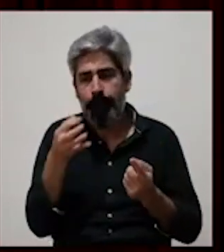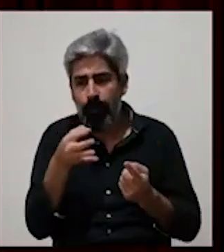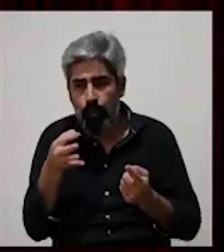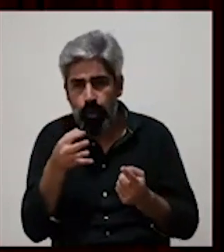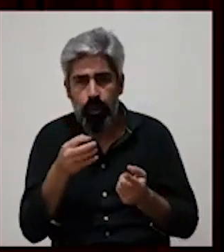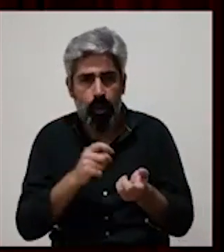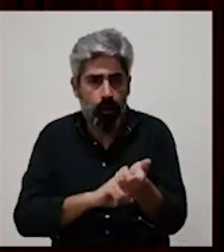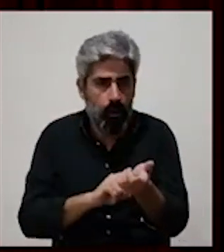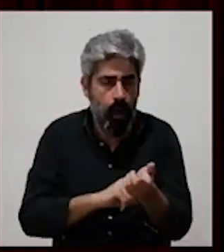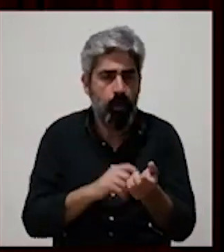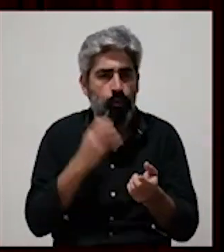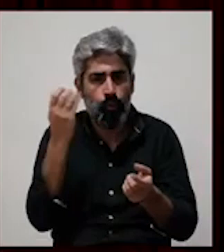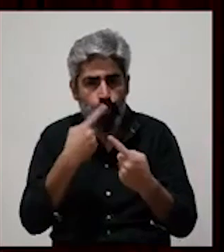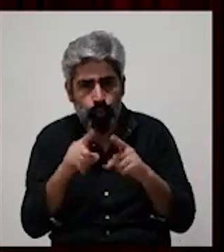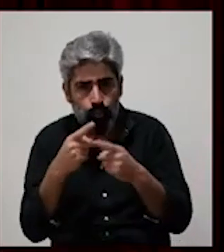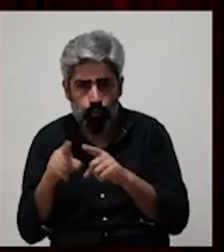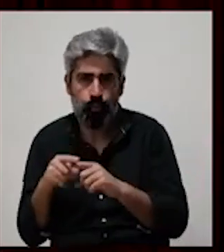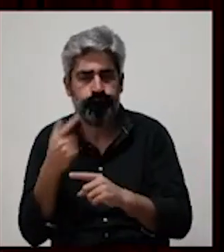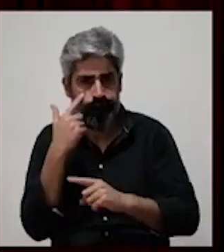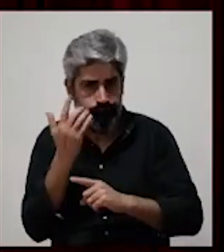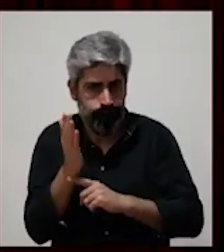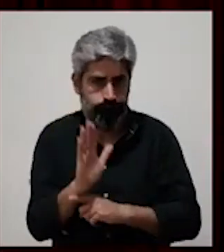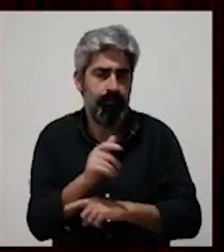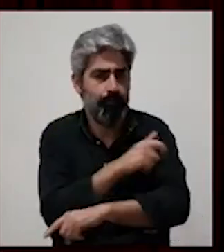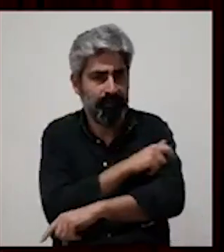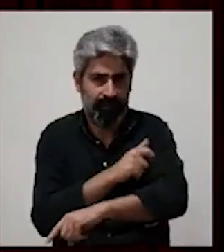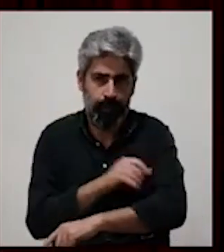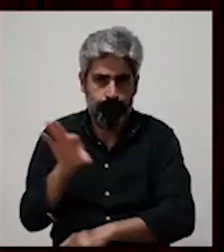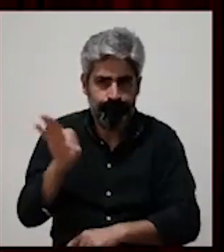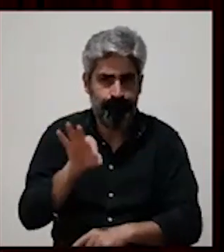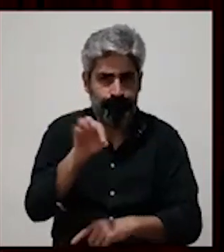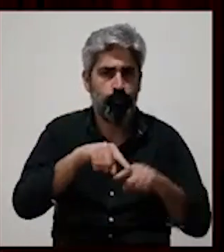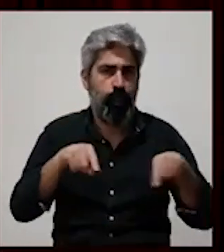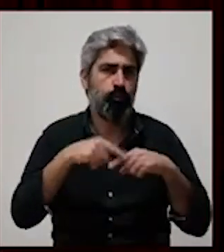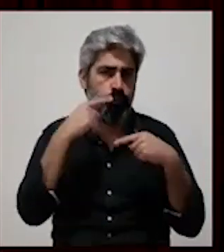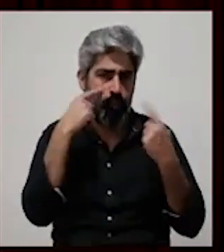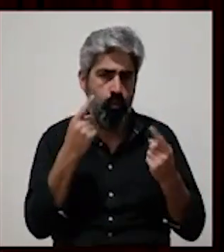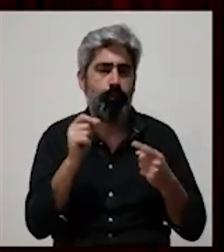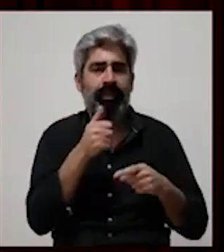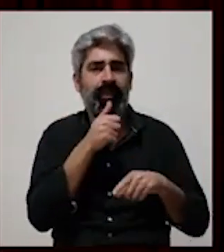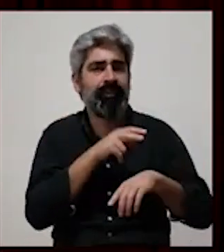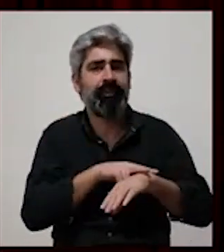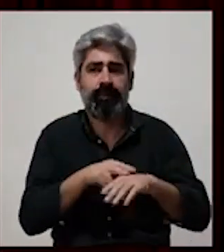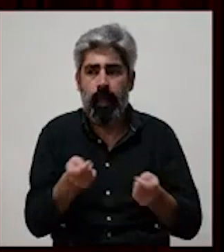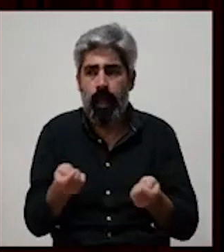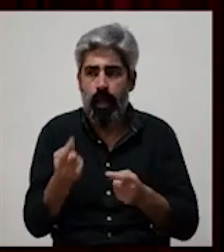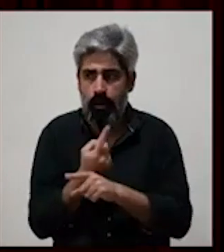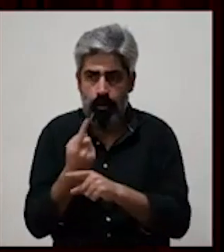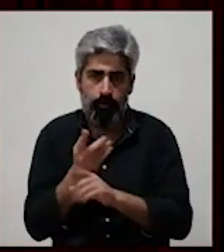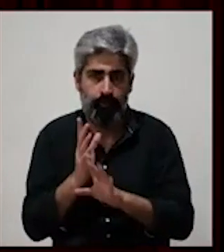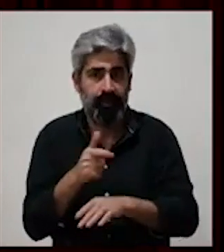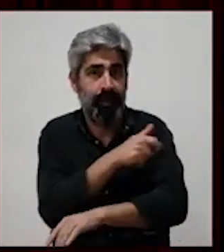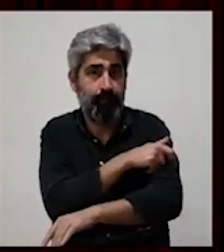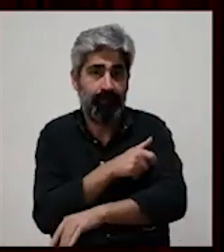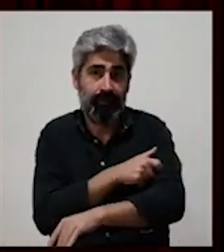éticas e culturais e fazê-las representarem-se no espaço público e nos órgãos de decisão. Só com essa representatividade,